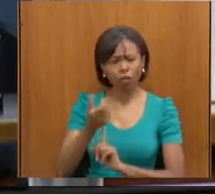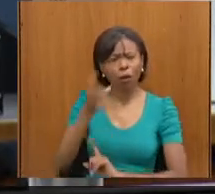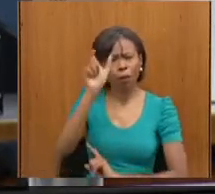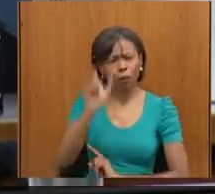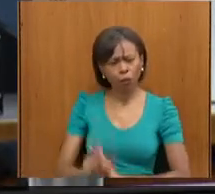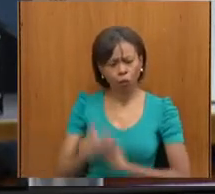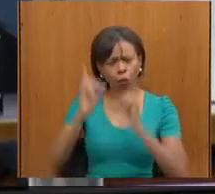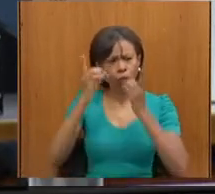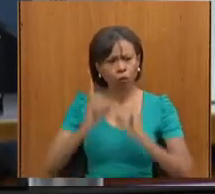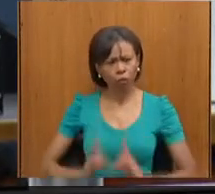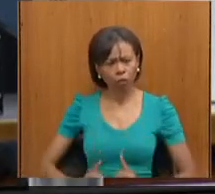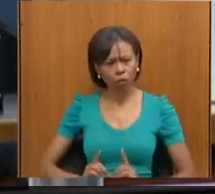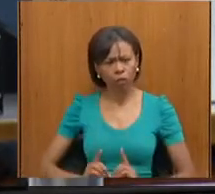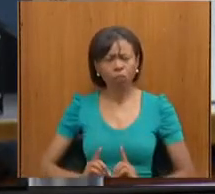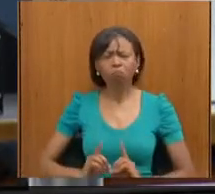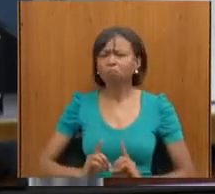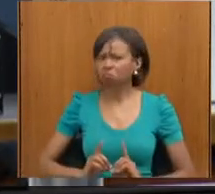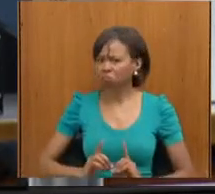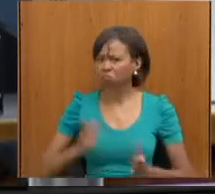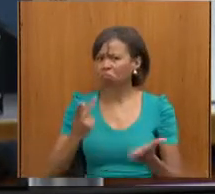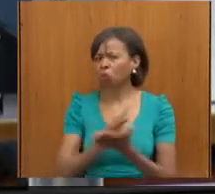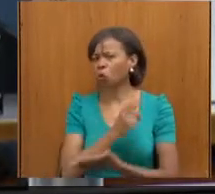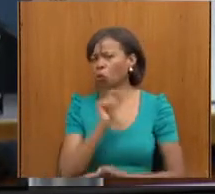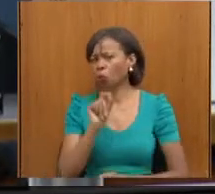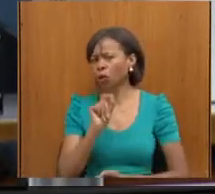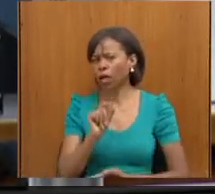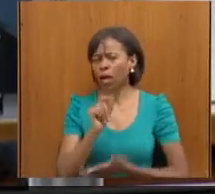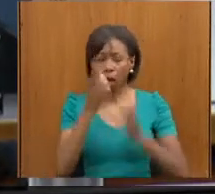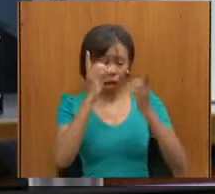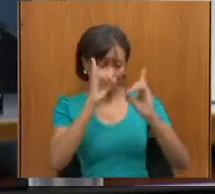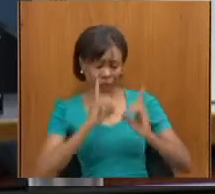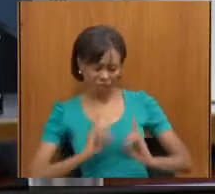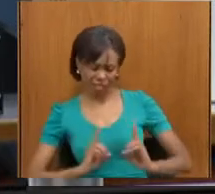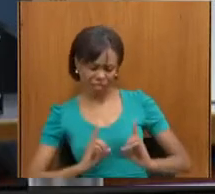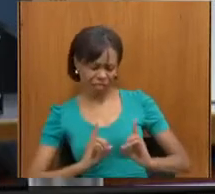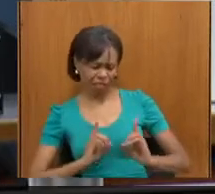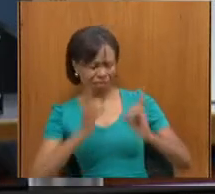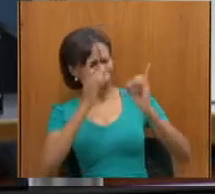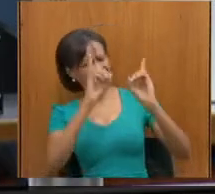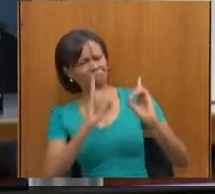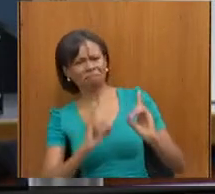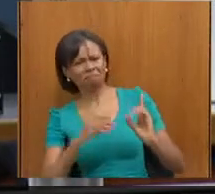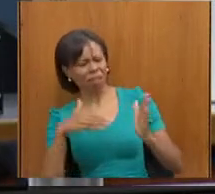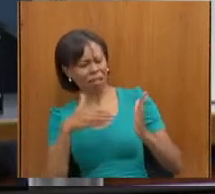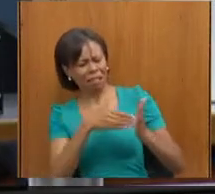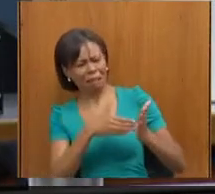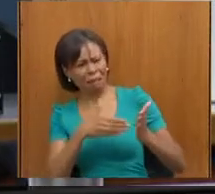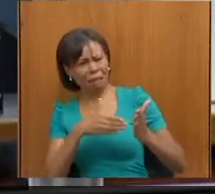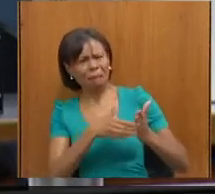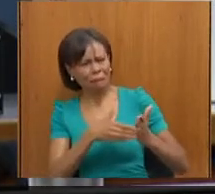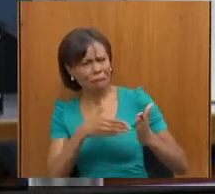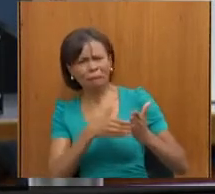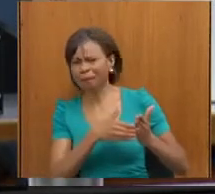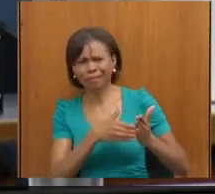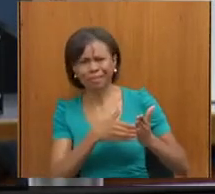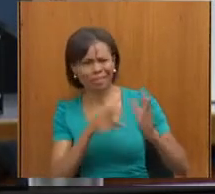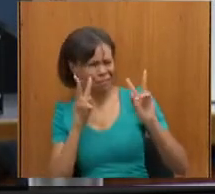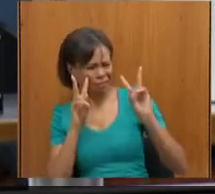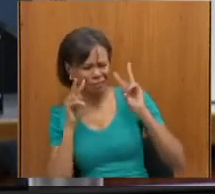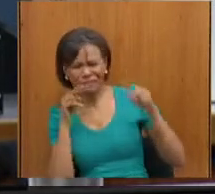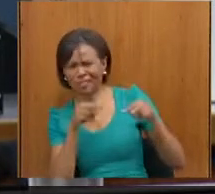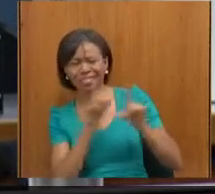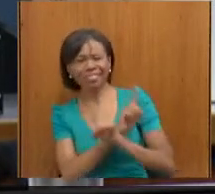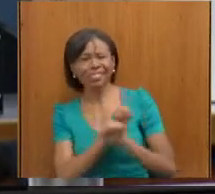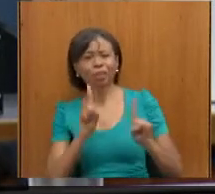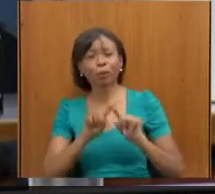é analisada muito menos sob a ótica da limitação da pessoa e muito mais sob a ótica da limitação